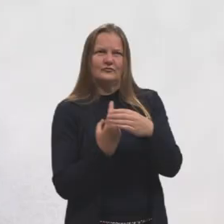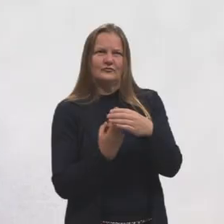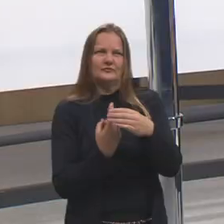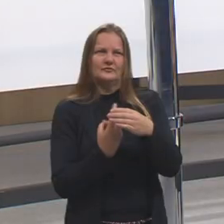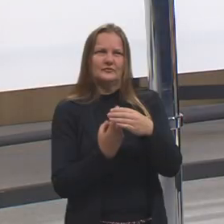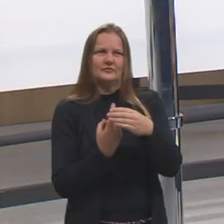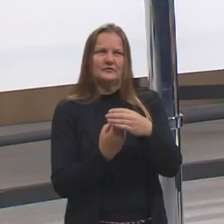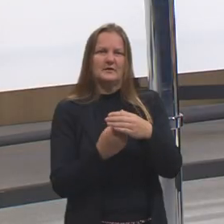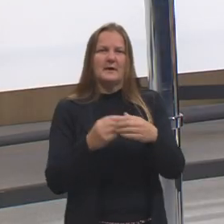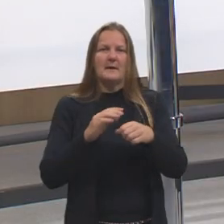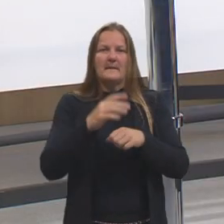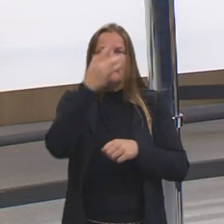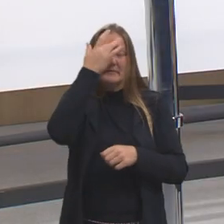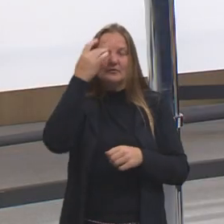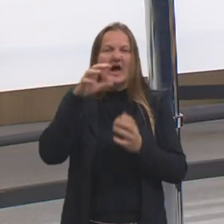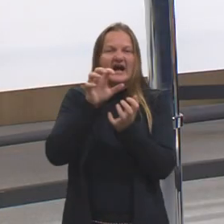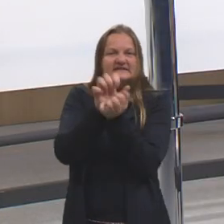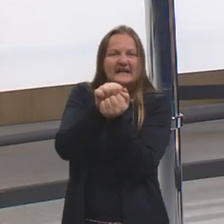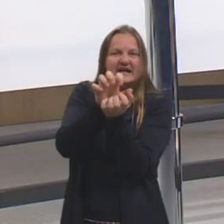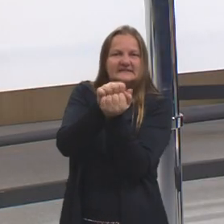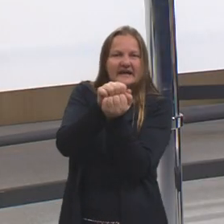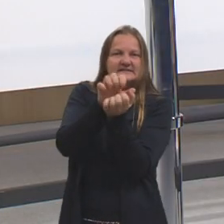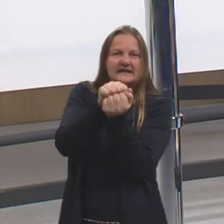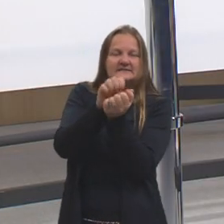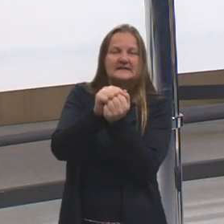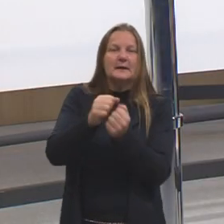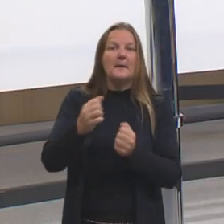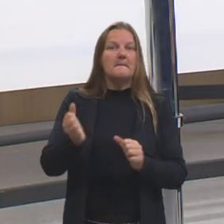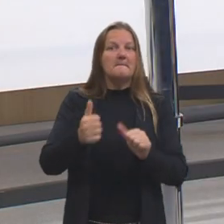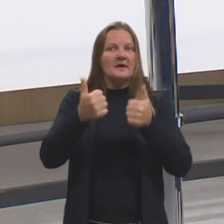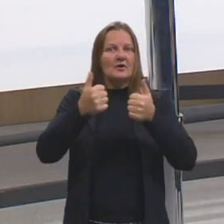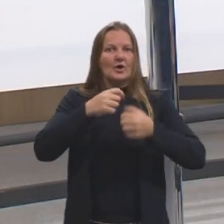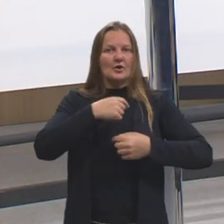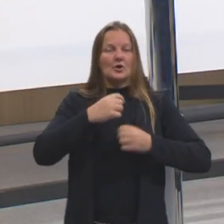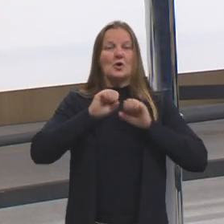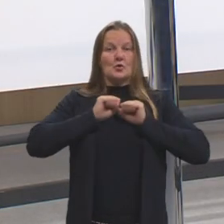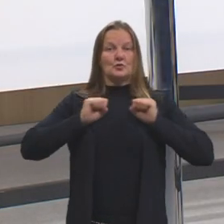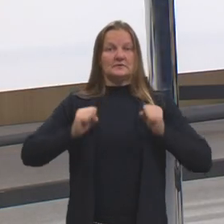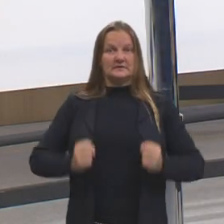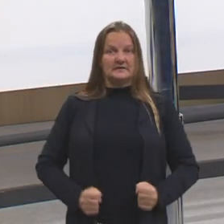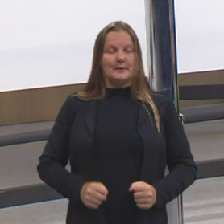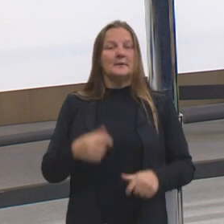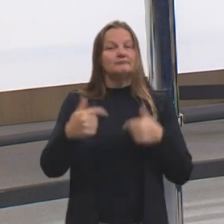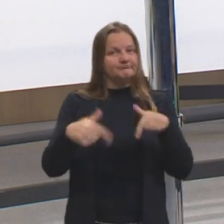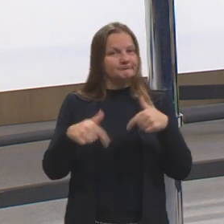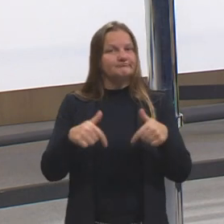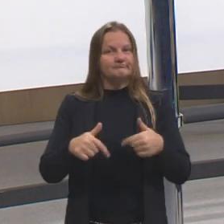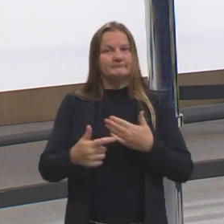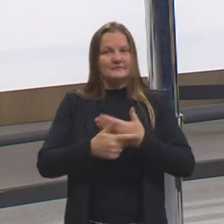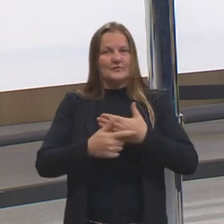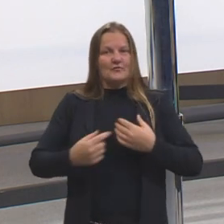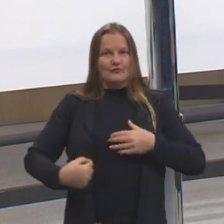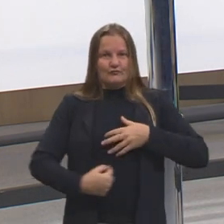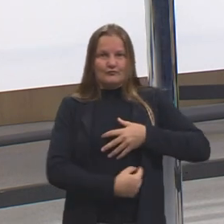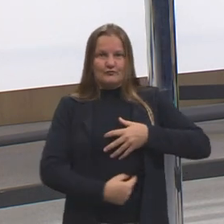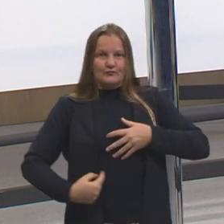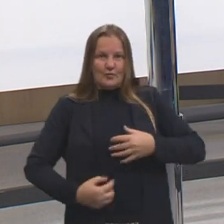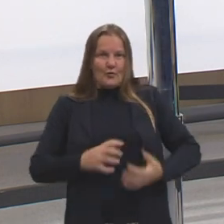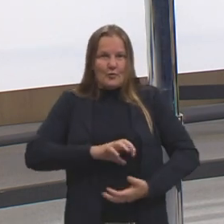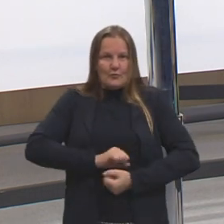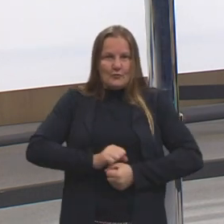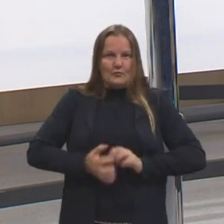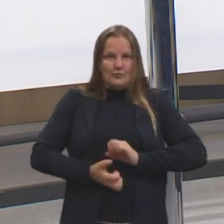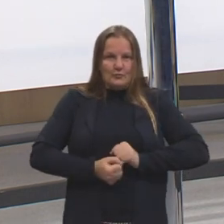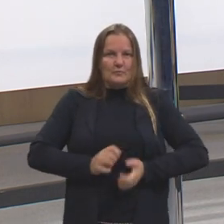quanto mais a pessoa mastiga, melhor fica para o sistema fazer o seu trabalho, né? O intestino, o estômago.